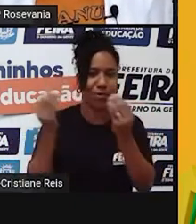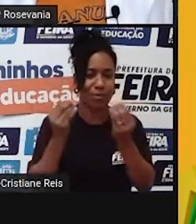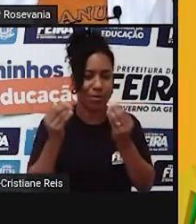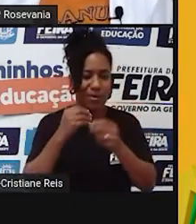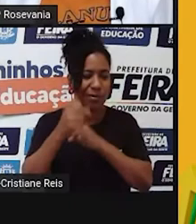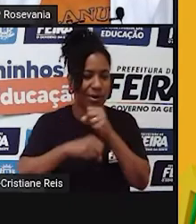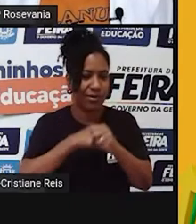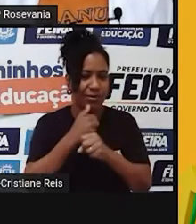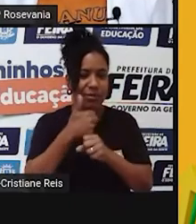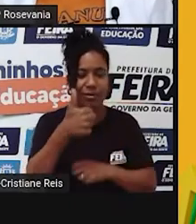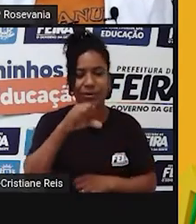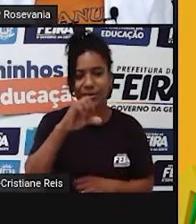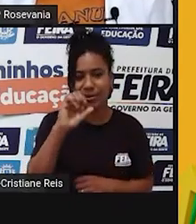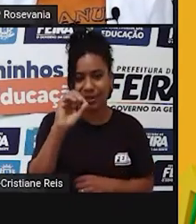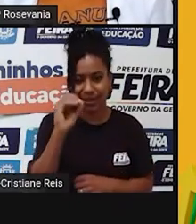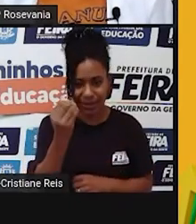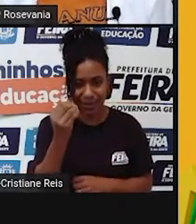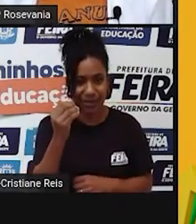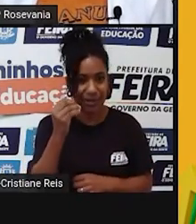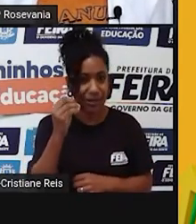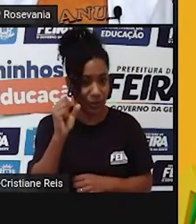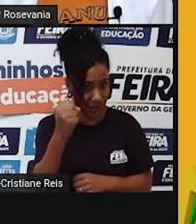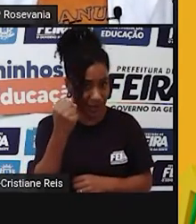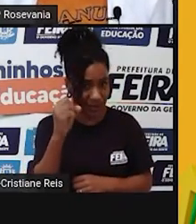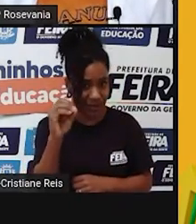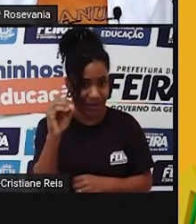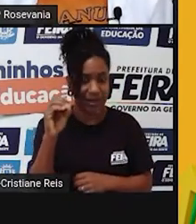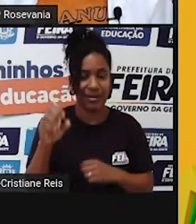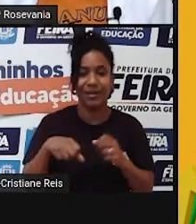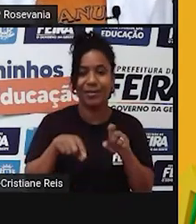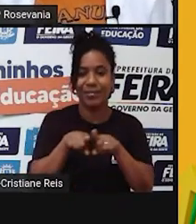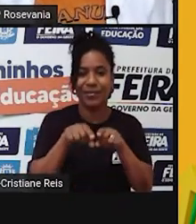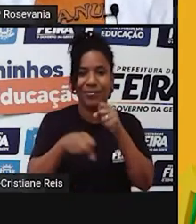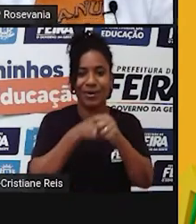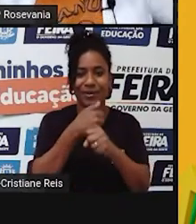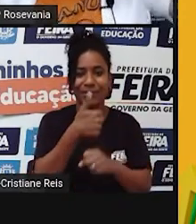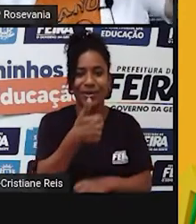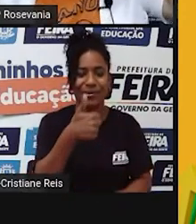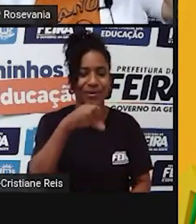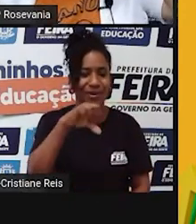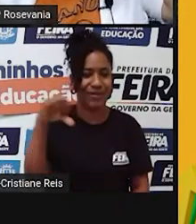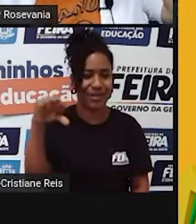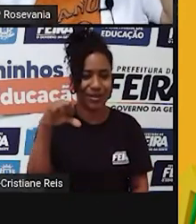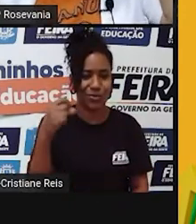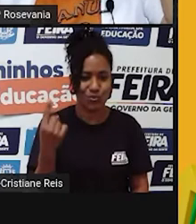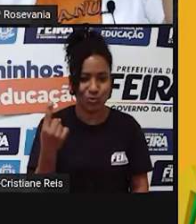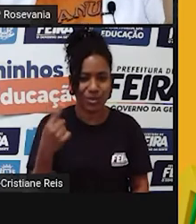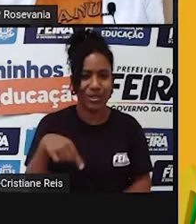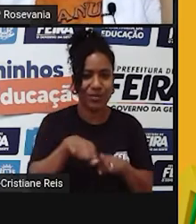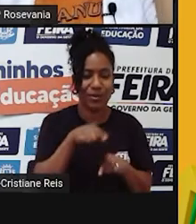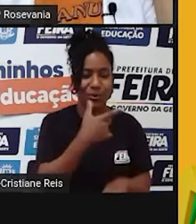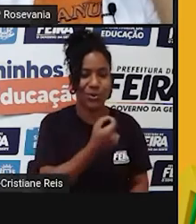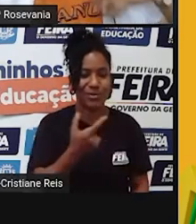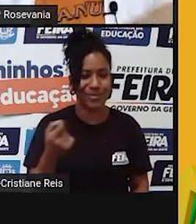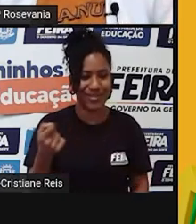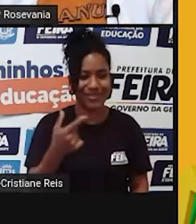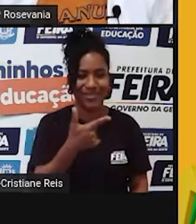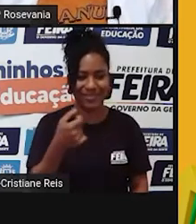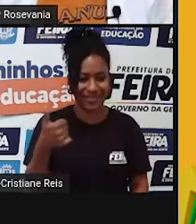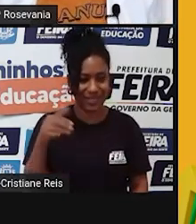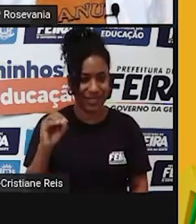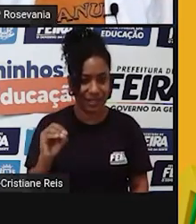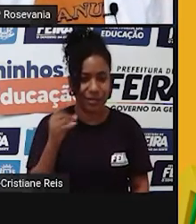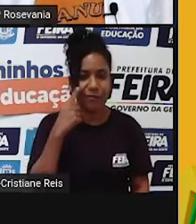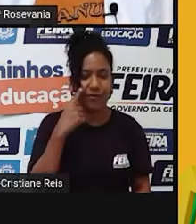1980, de 1991, 2000 e 2010. Vamos observar, só para a gente entender, a pirâmide